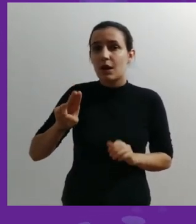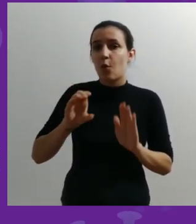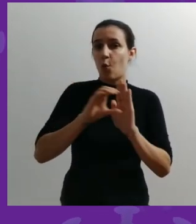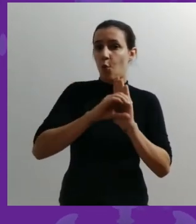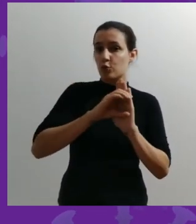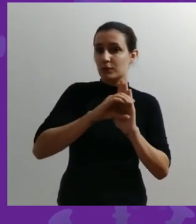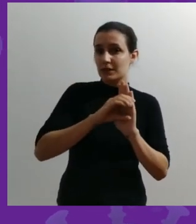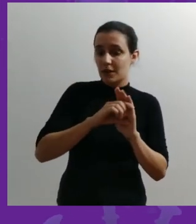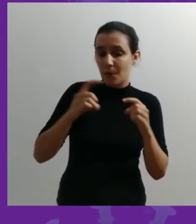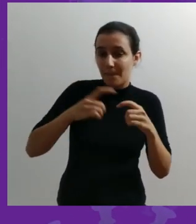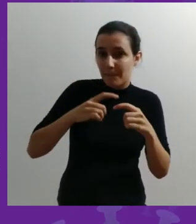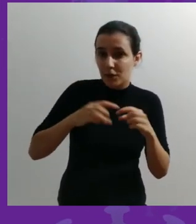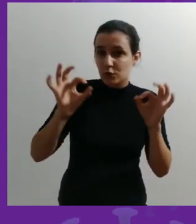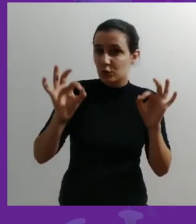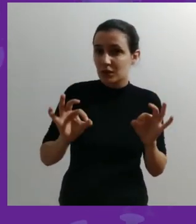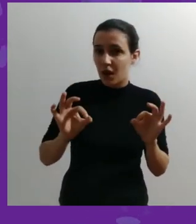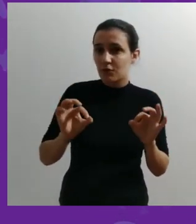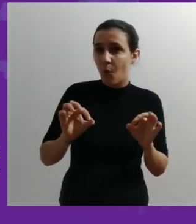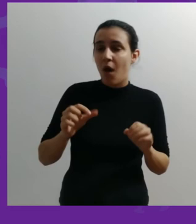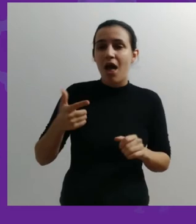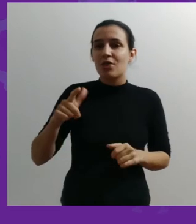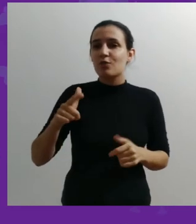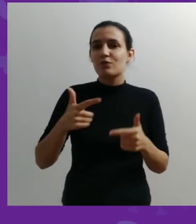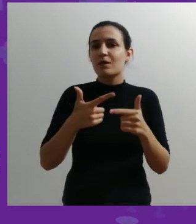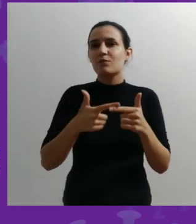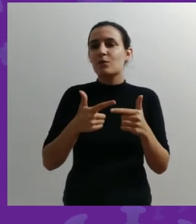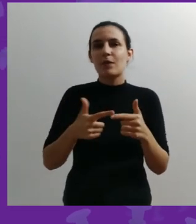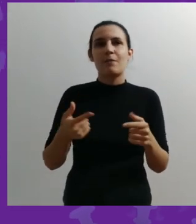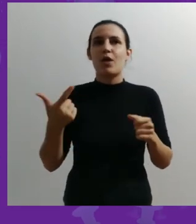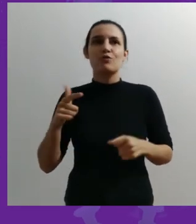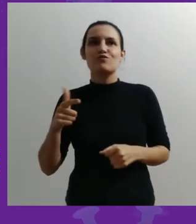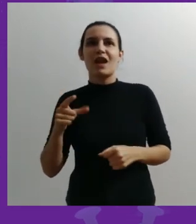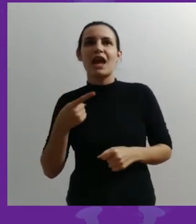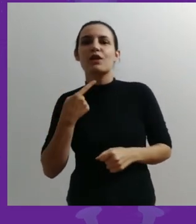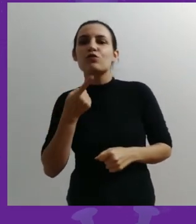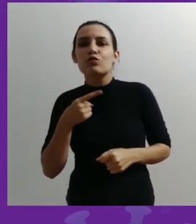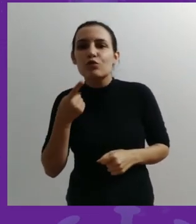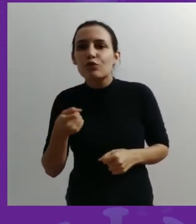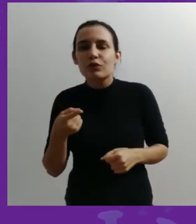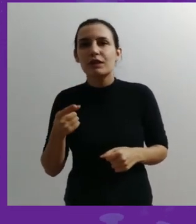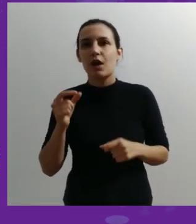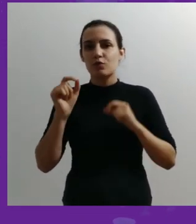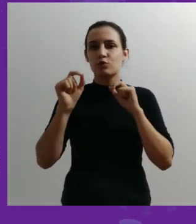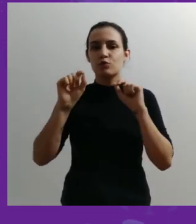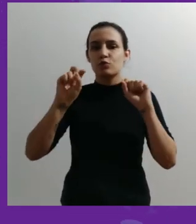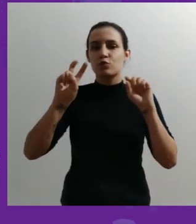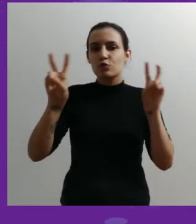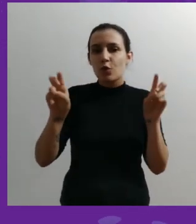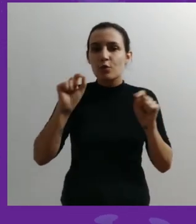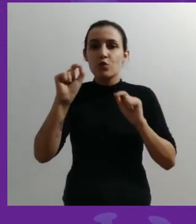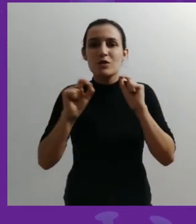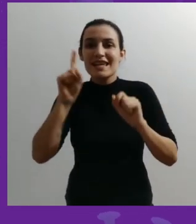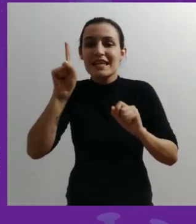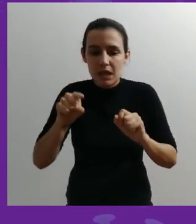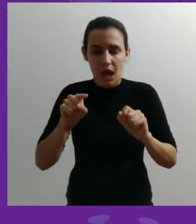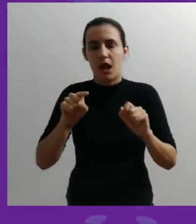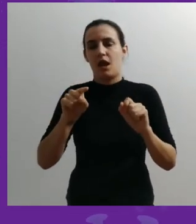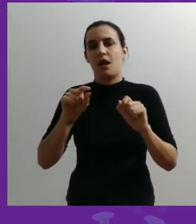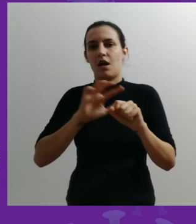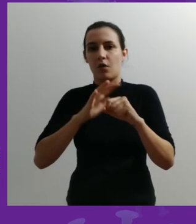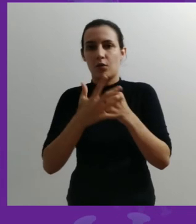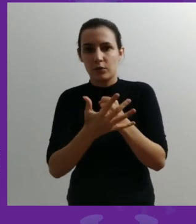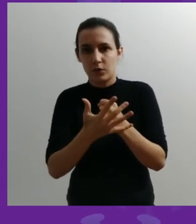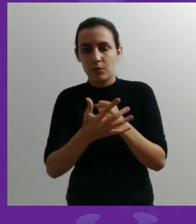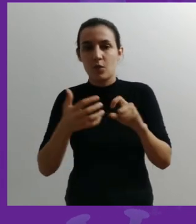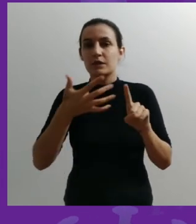corretos, talvez a gente não vá ter muita dúvida em definir, de fato, o que é a COVID. A princípio, como